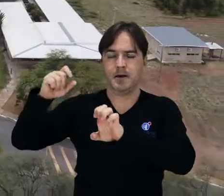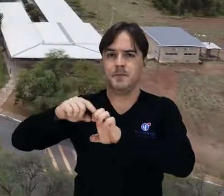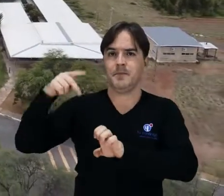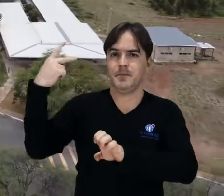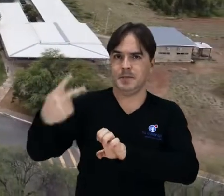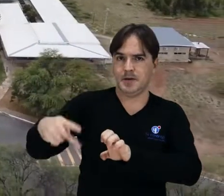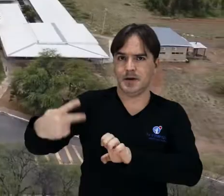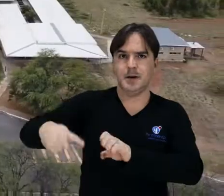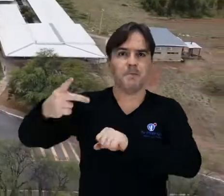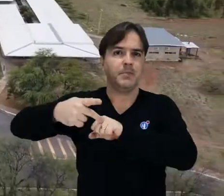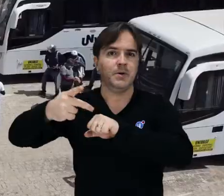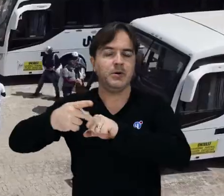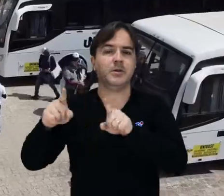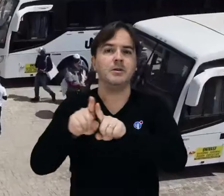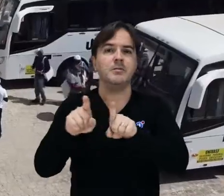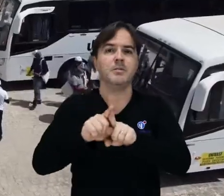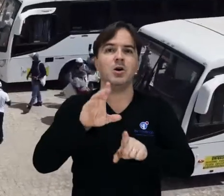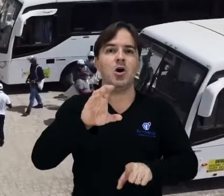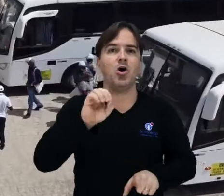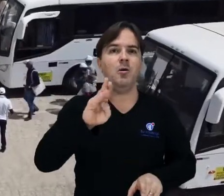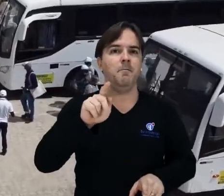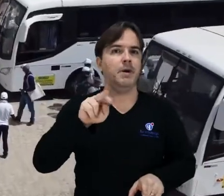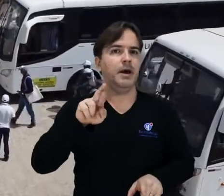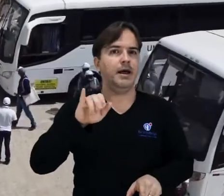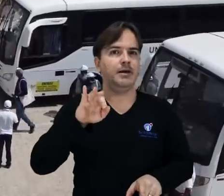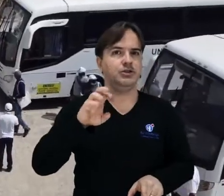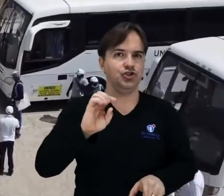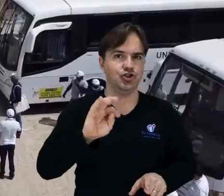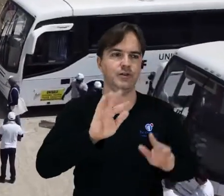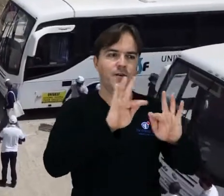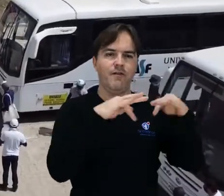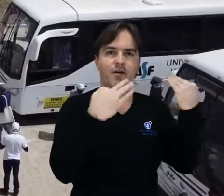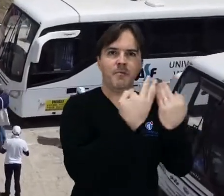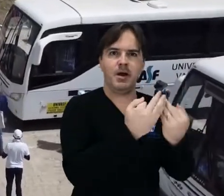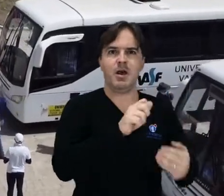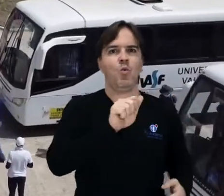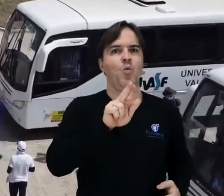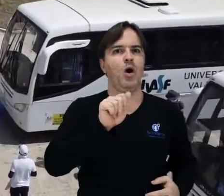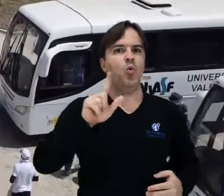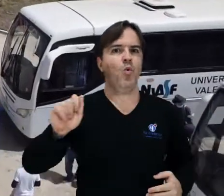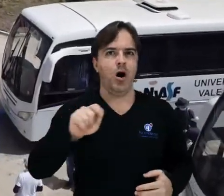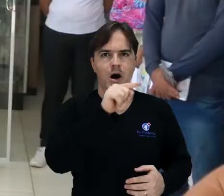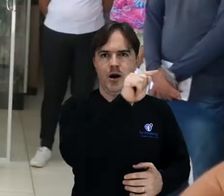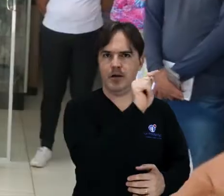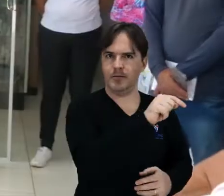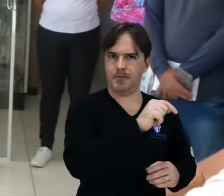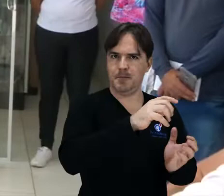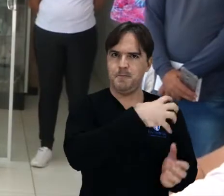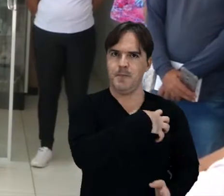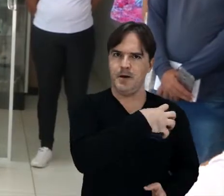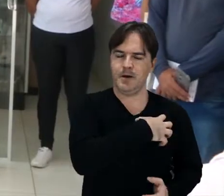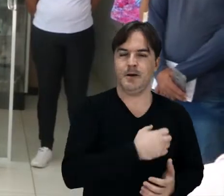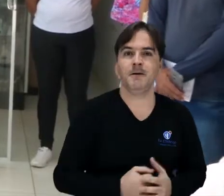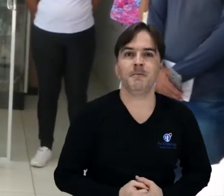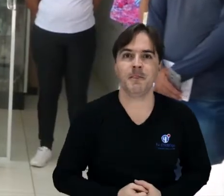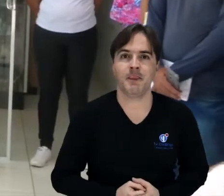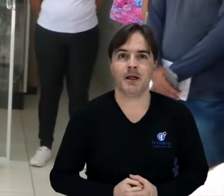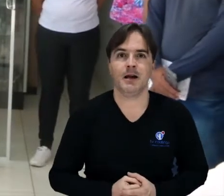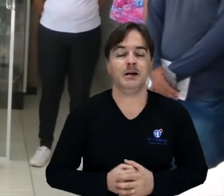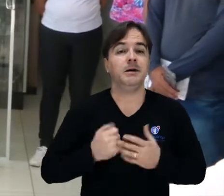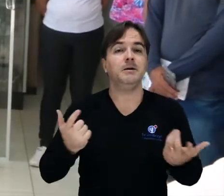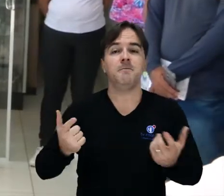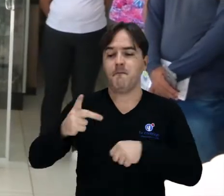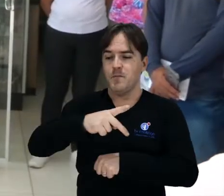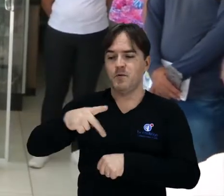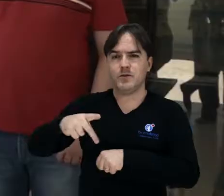Petrolina e na Cooperativa de Agropecuária Familiar em Uauá, no Semiárido Baiano. De acordo com os professores, as